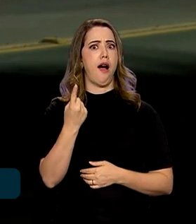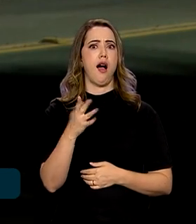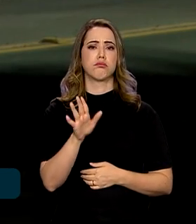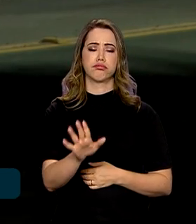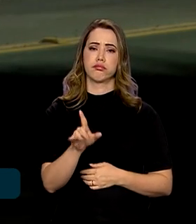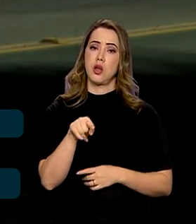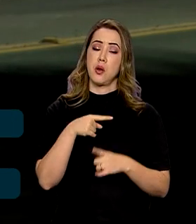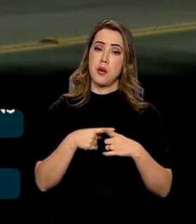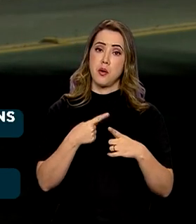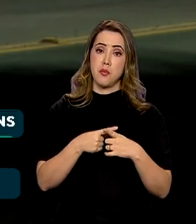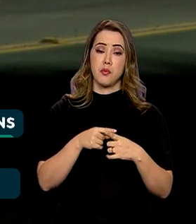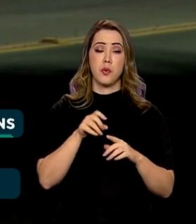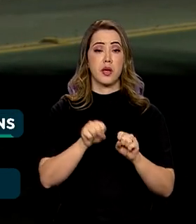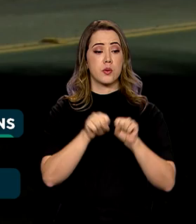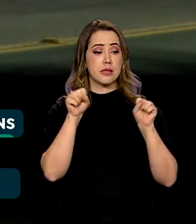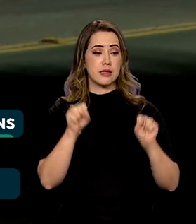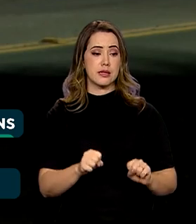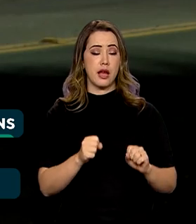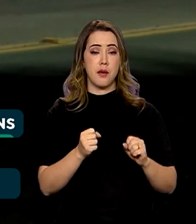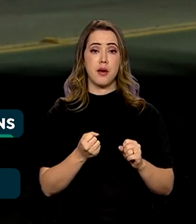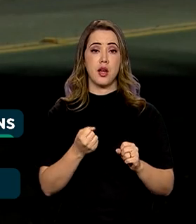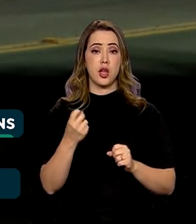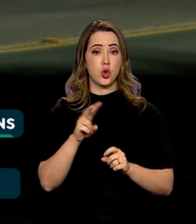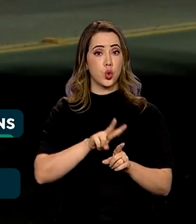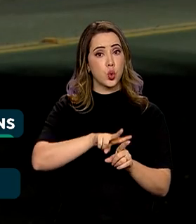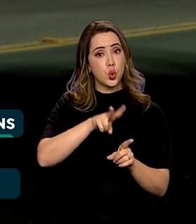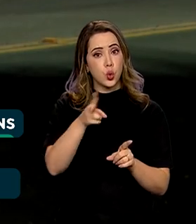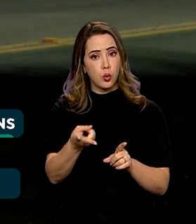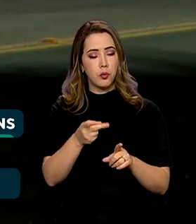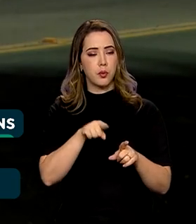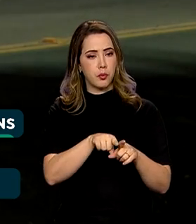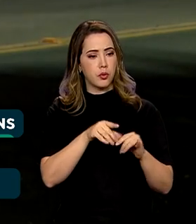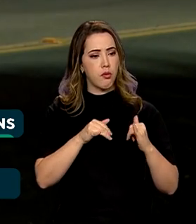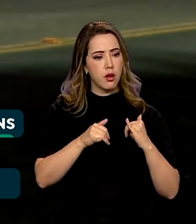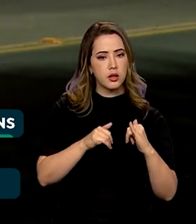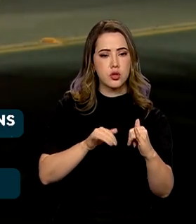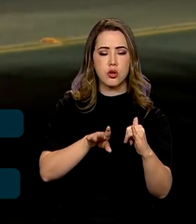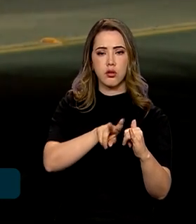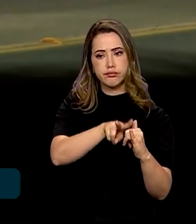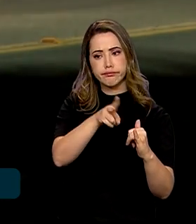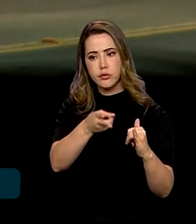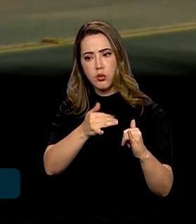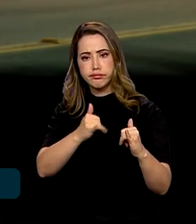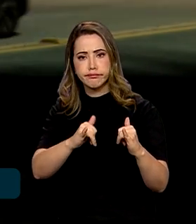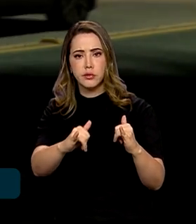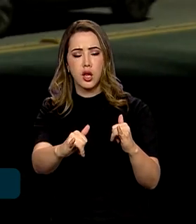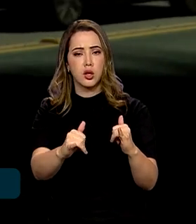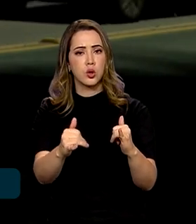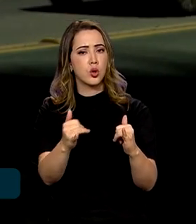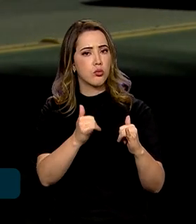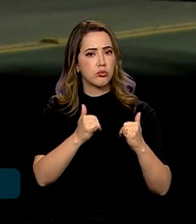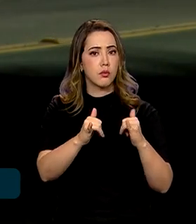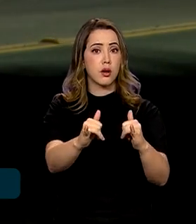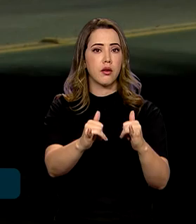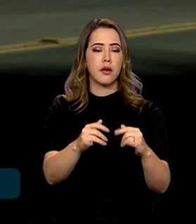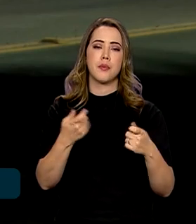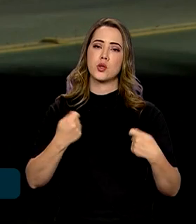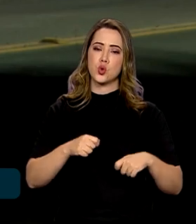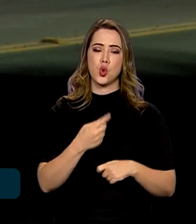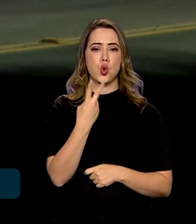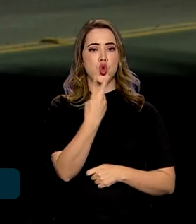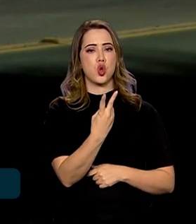tem redundância, então se há uma falha, o mecanismo reserva entra em ação. E depois porque foi preciso que dois eventos